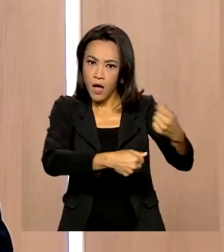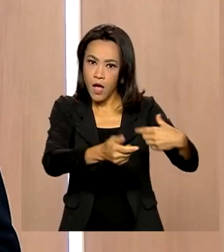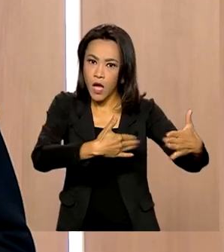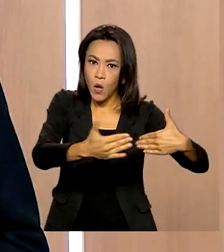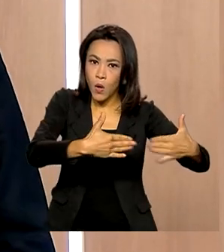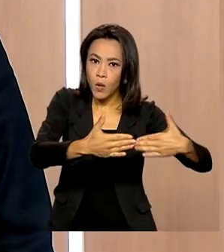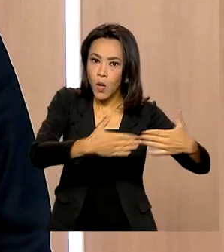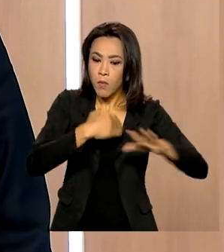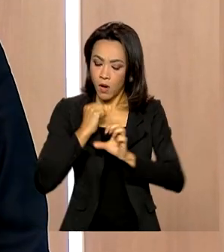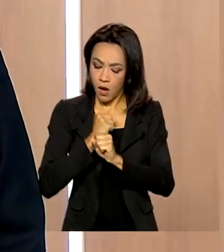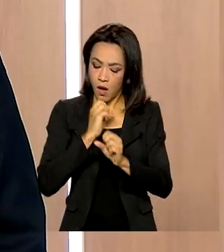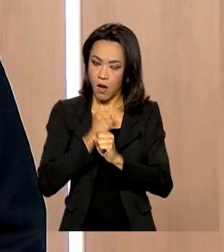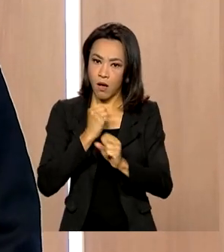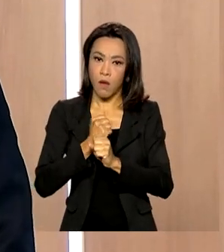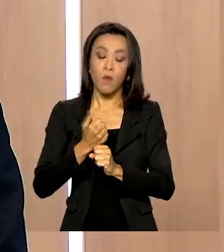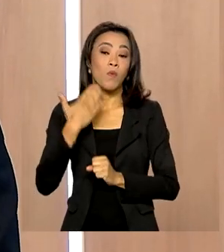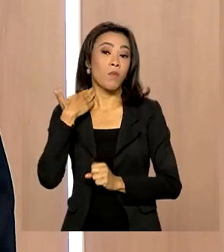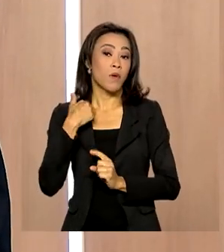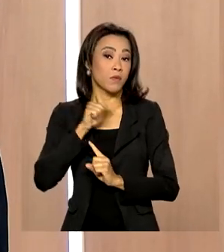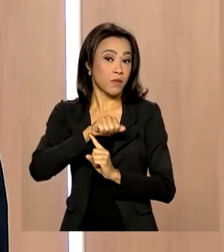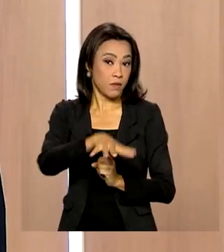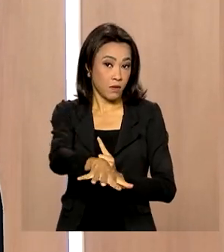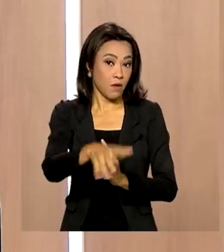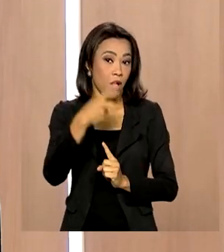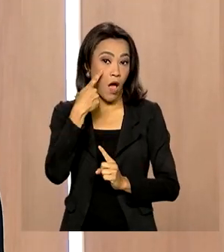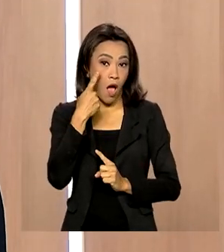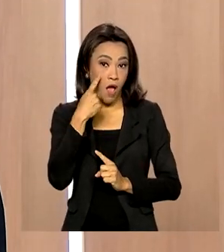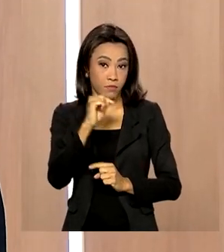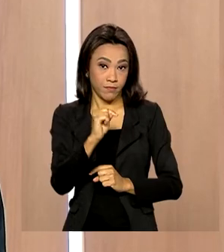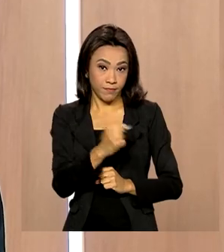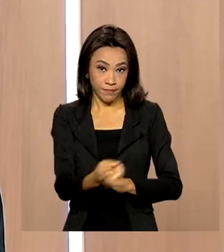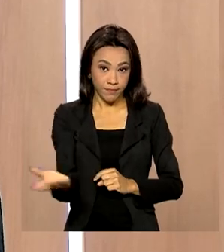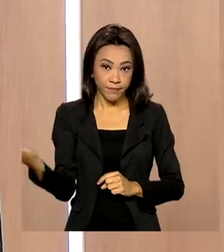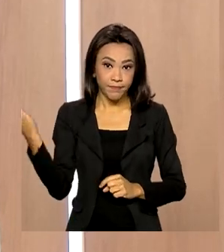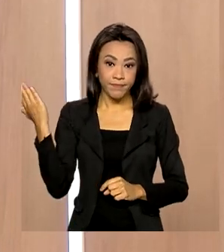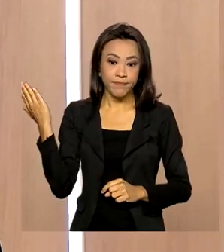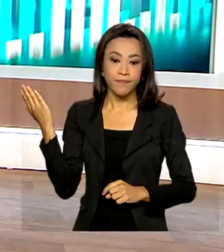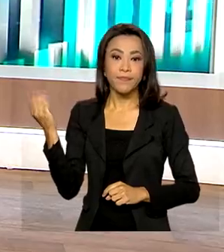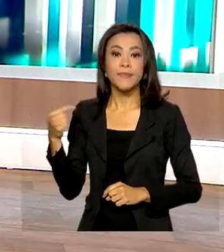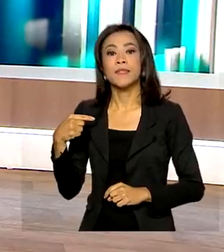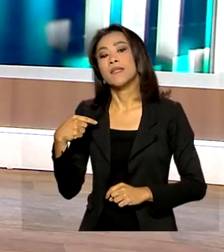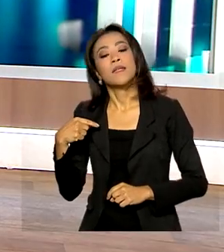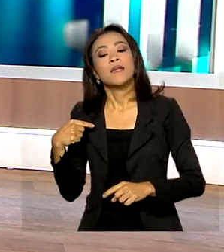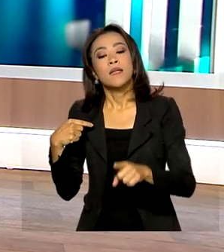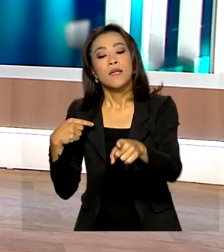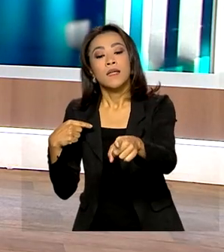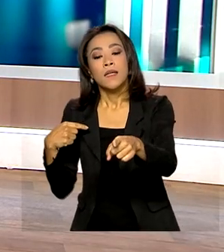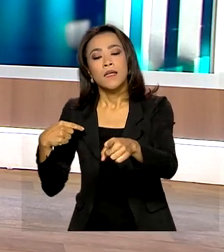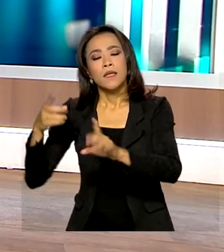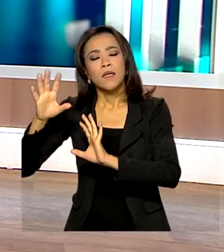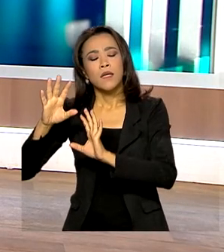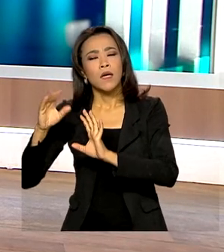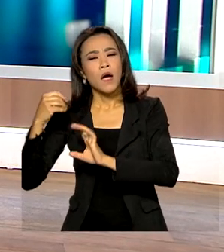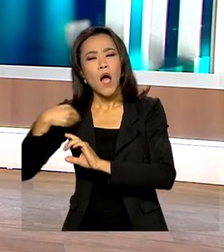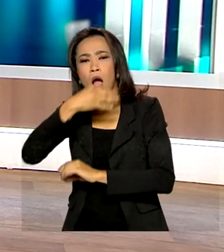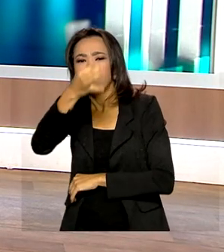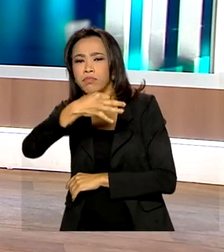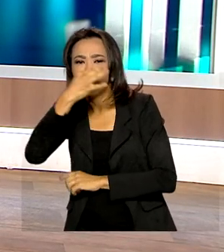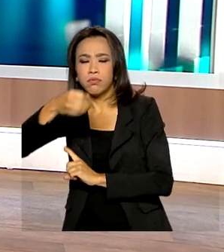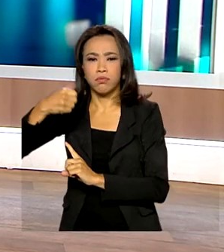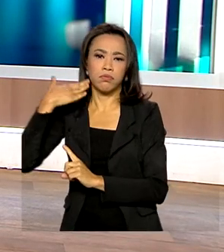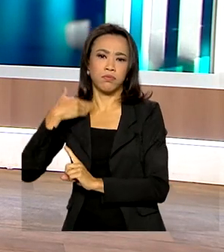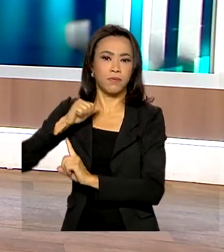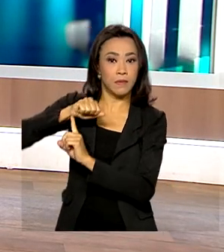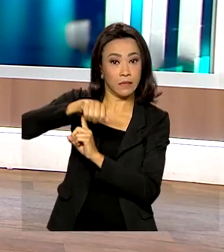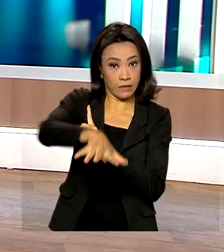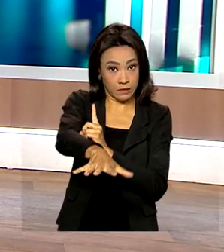o cálculo do Banco Central, que é o que nós passamos a ver na próxima arte. De acordo com a estimativa do Banco Central, que é chamada em